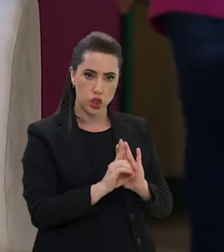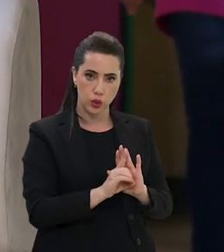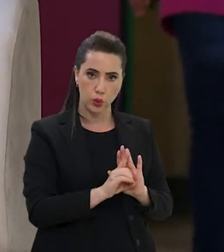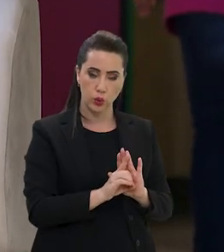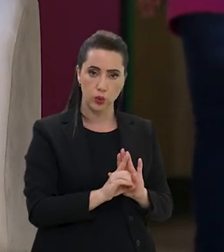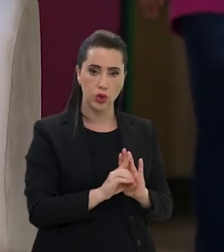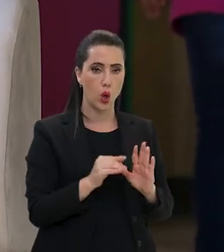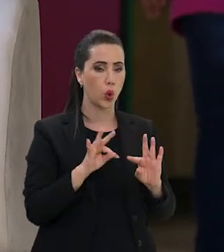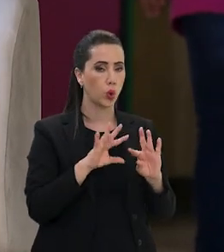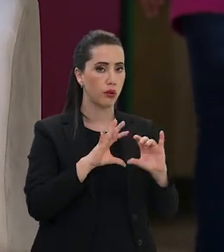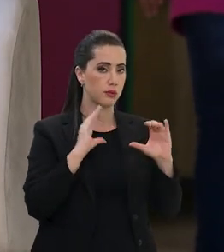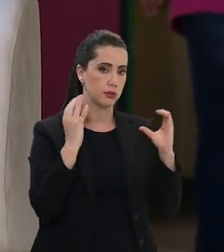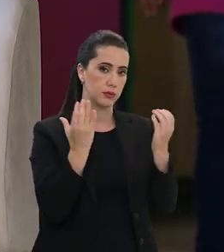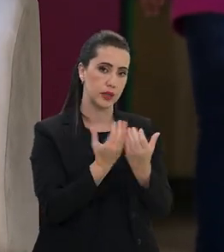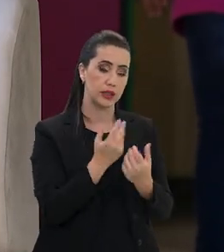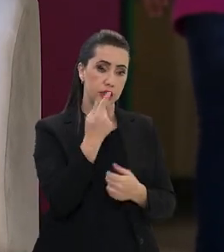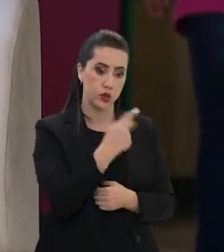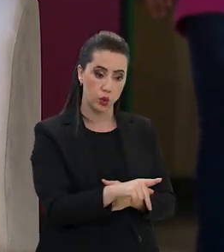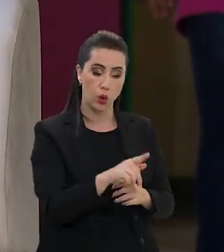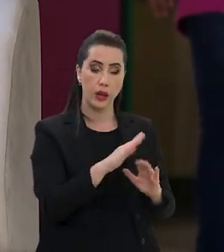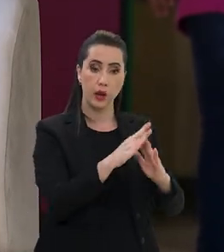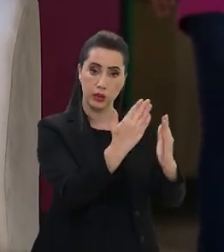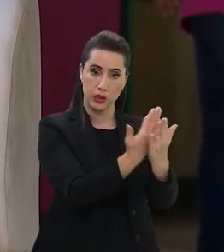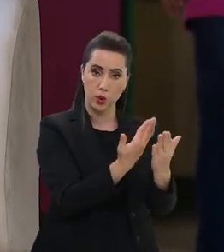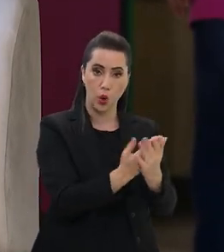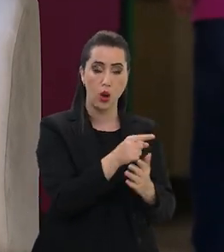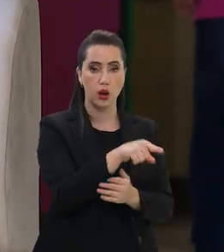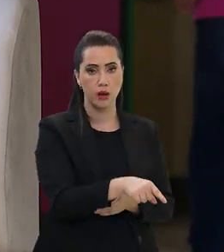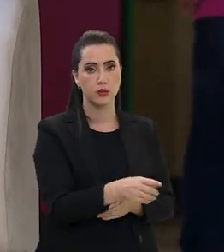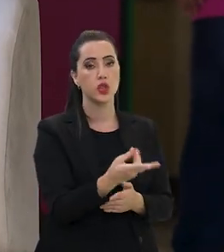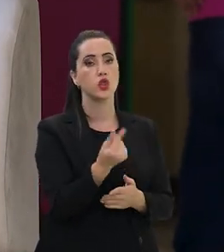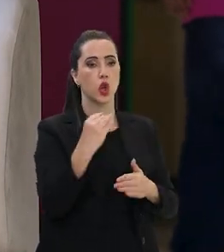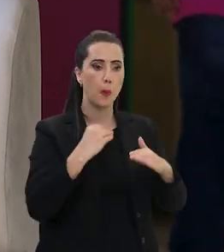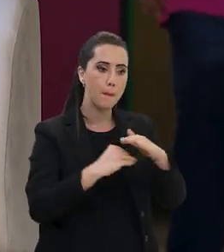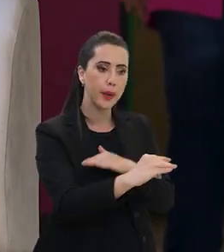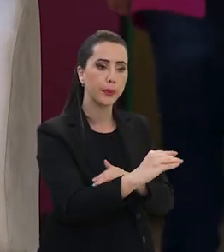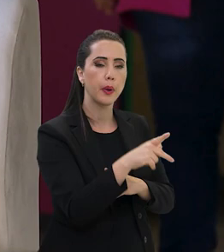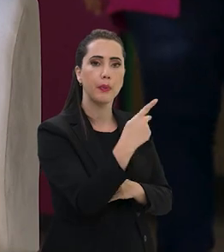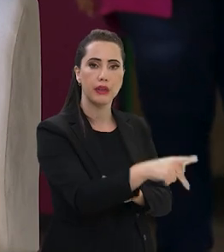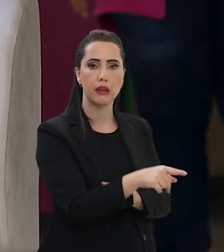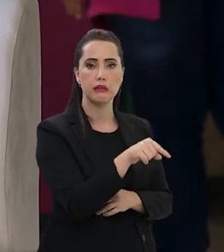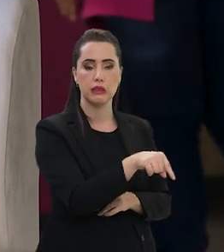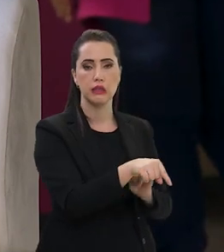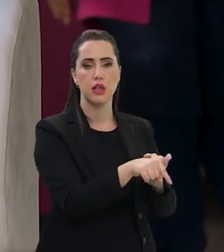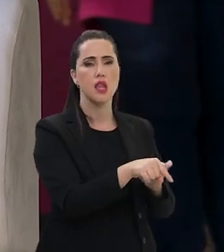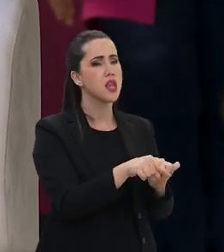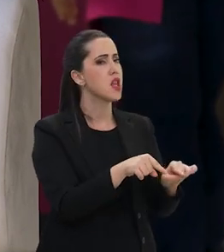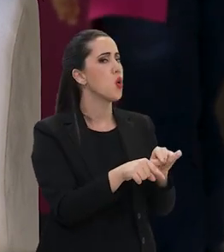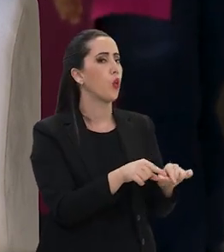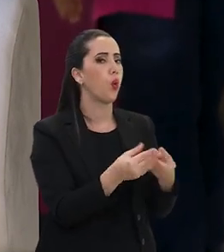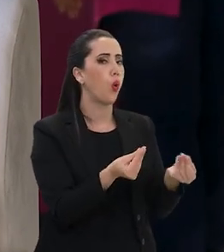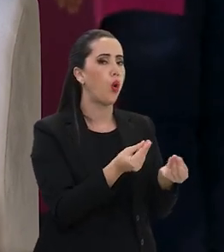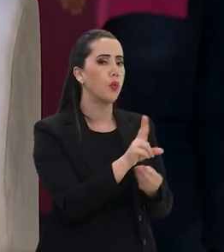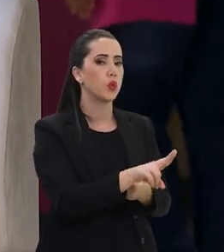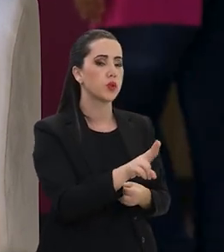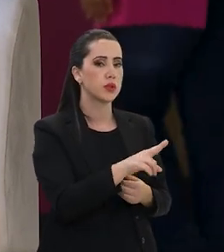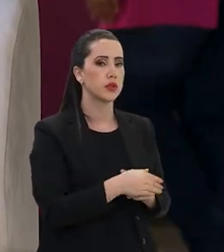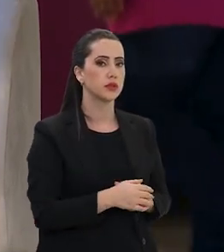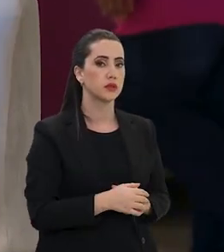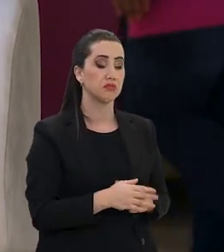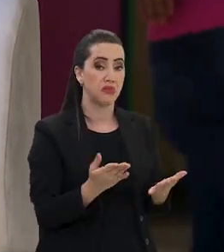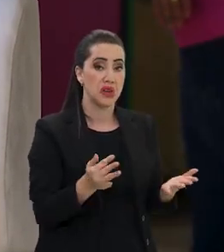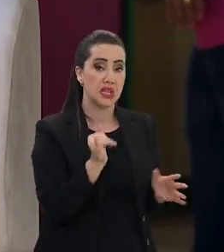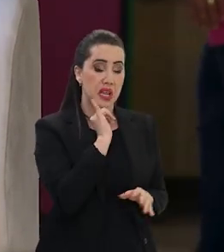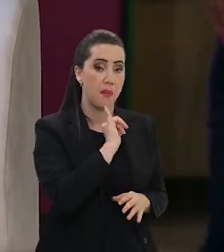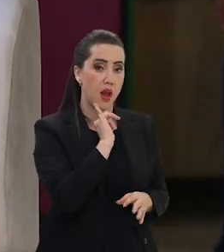toda aquela comunidade daquela escola em si recebe recursos e a ideia dele é que ela tem um recurso, que eu diria assim, uma